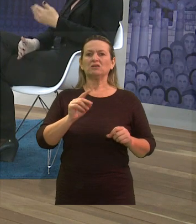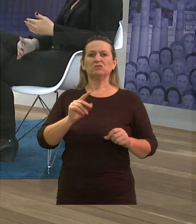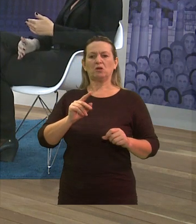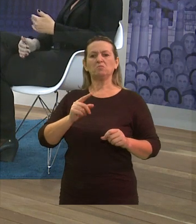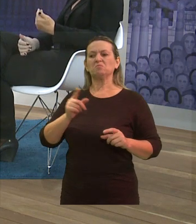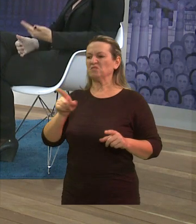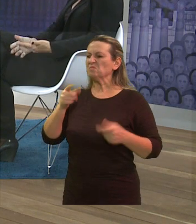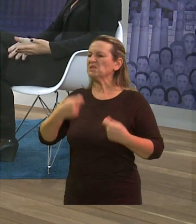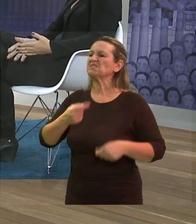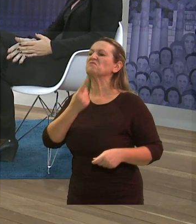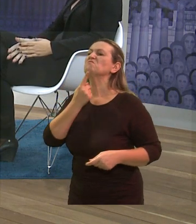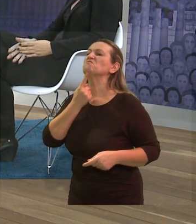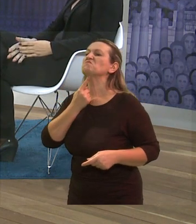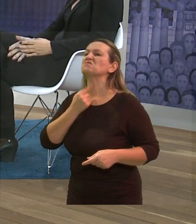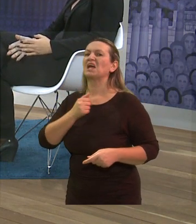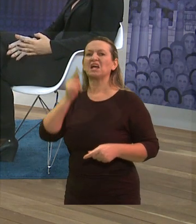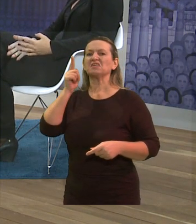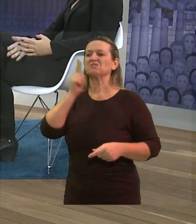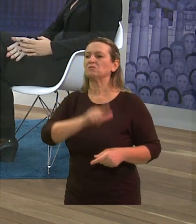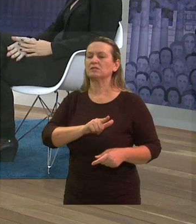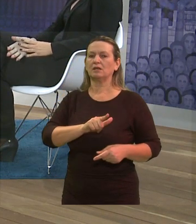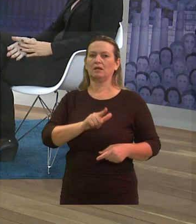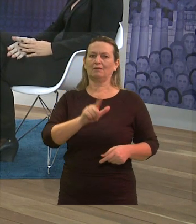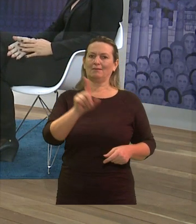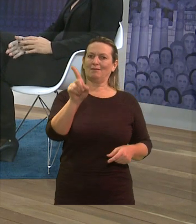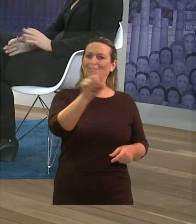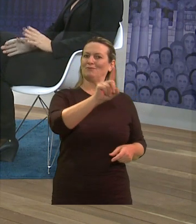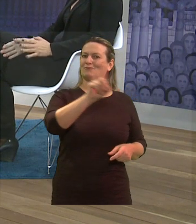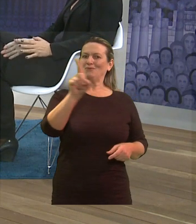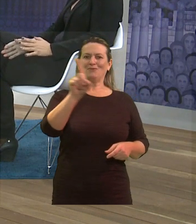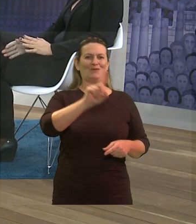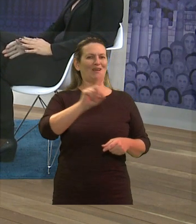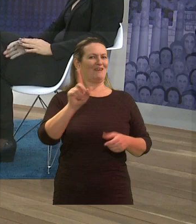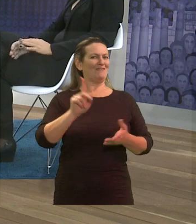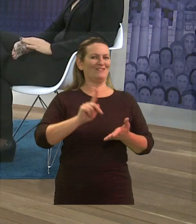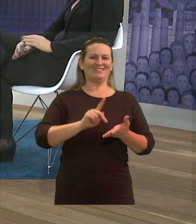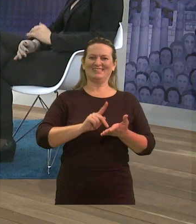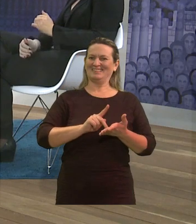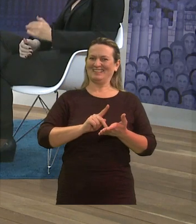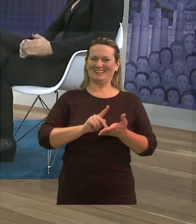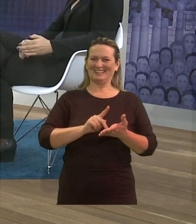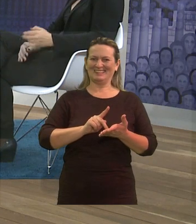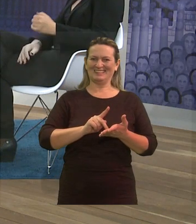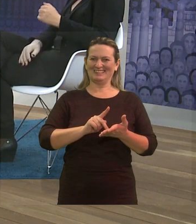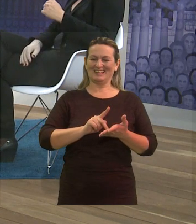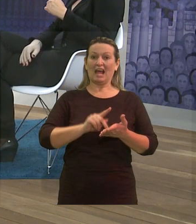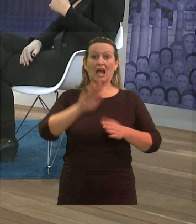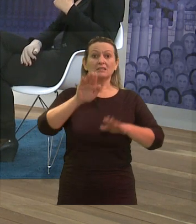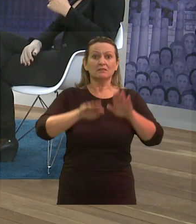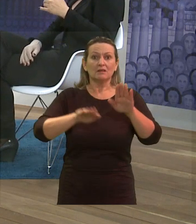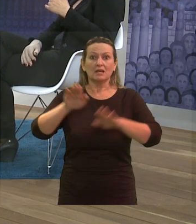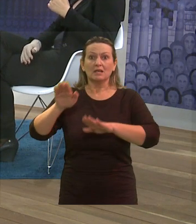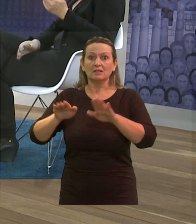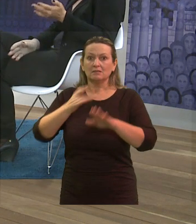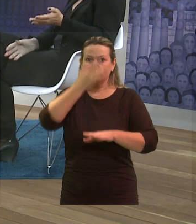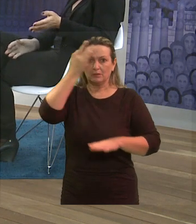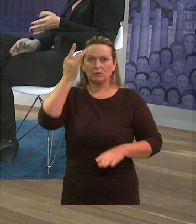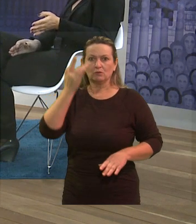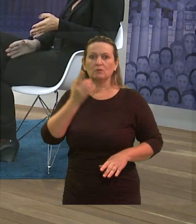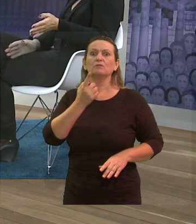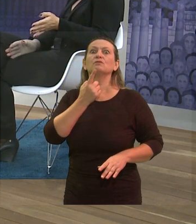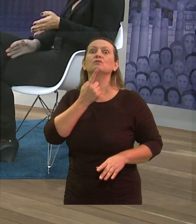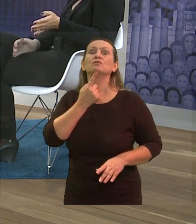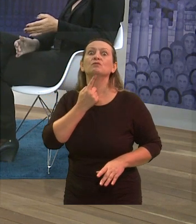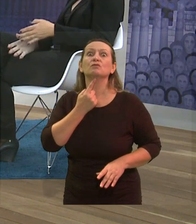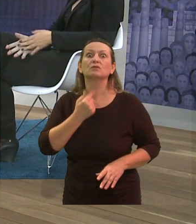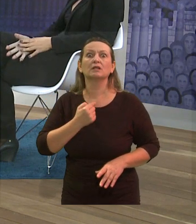ter vontade para ela conseguir, porque não é, bem, isso não é verdade, não basta ter vontade, as pessoas, acho que